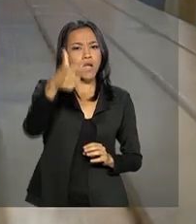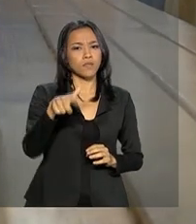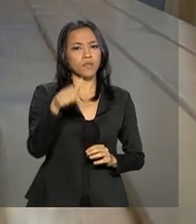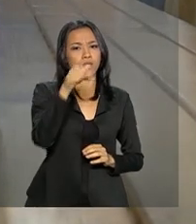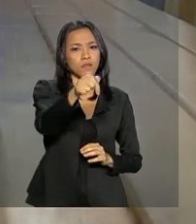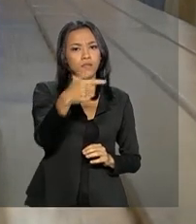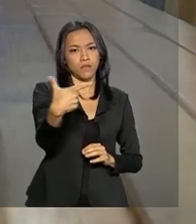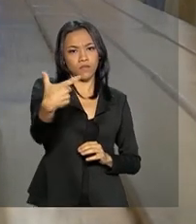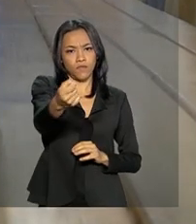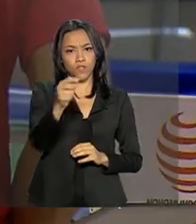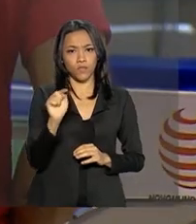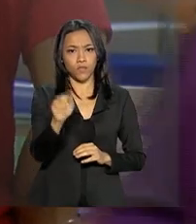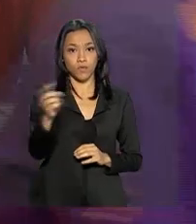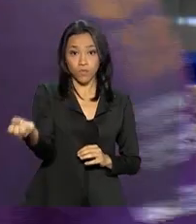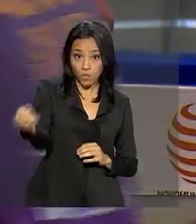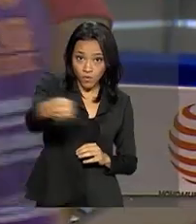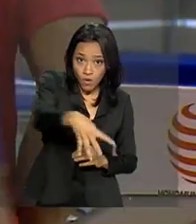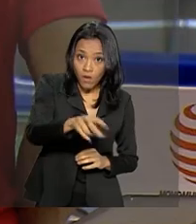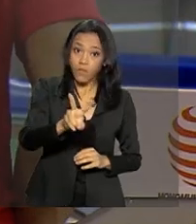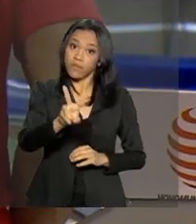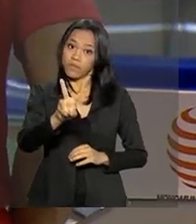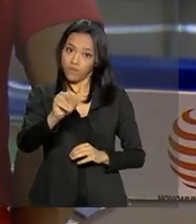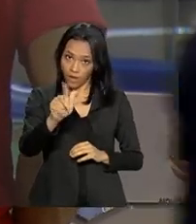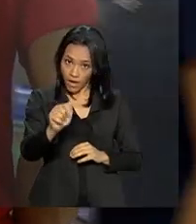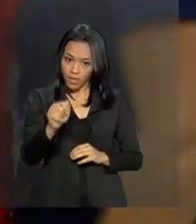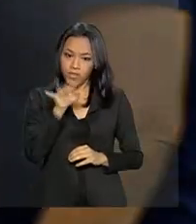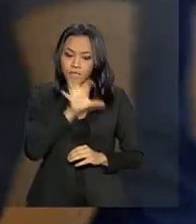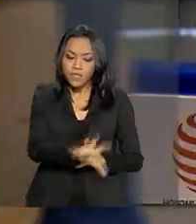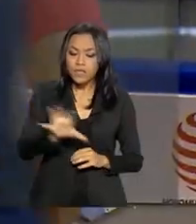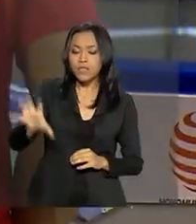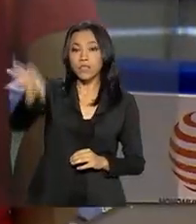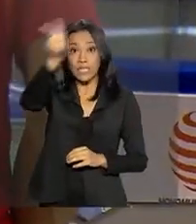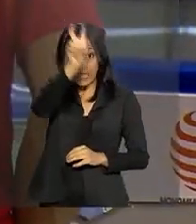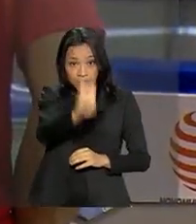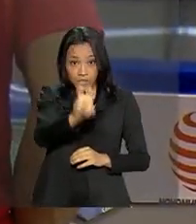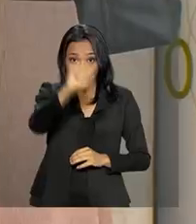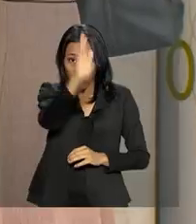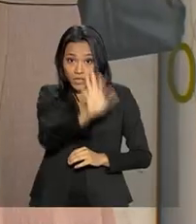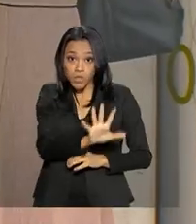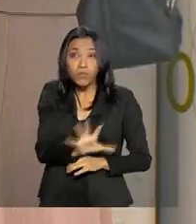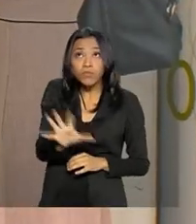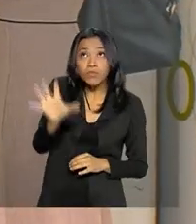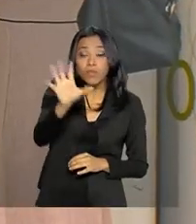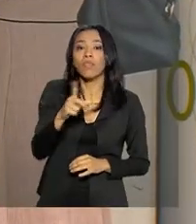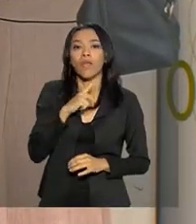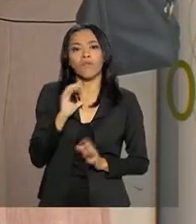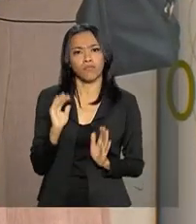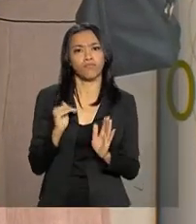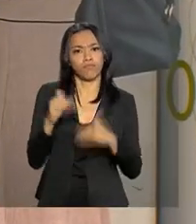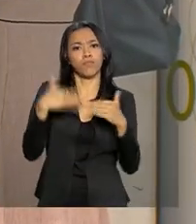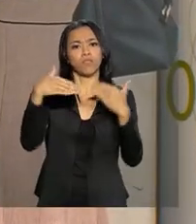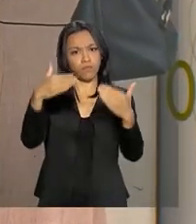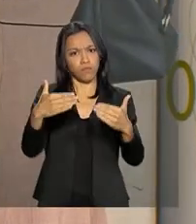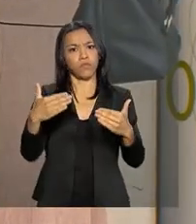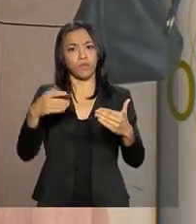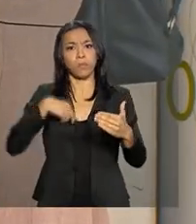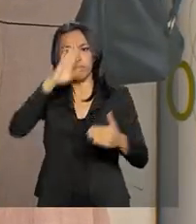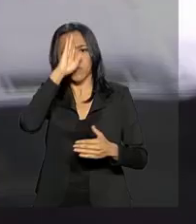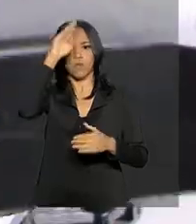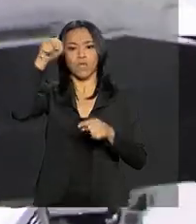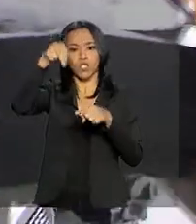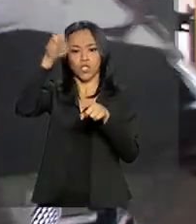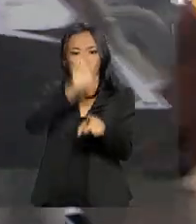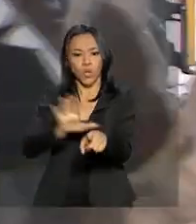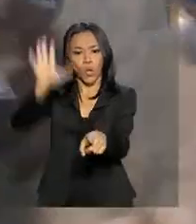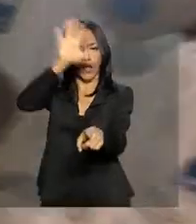mil novas vagas. Todas as cinco regiões registraram crescimento no emprego formal, com destaque para o Nordeste,